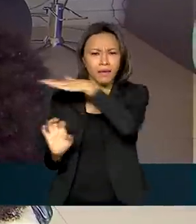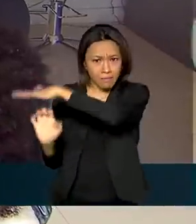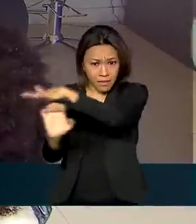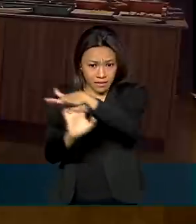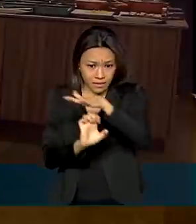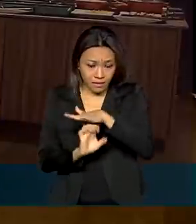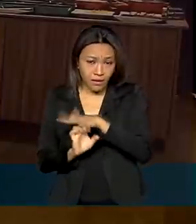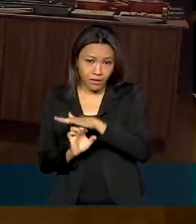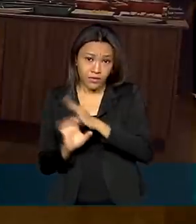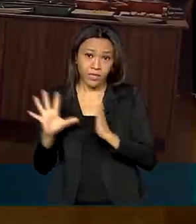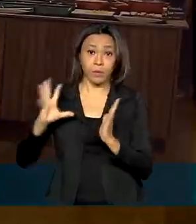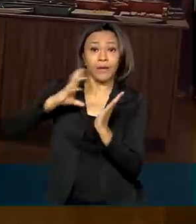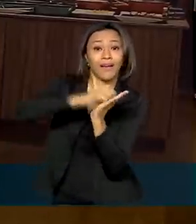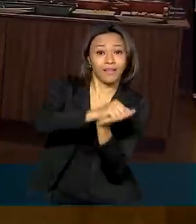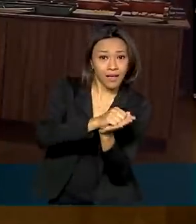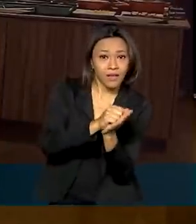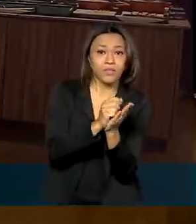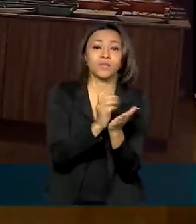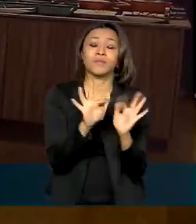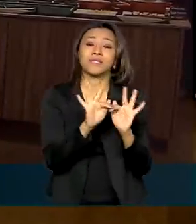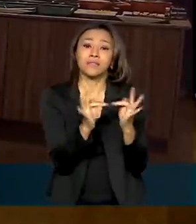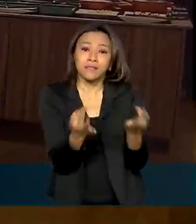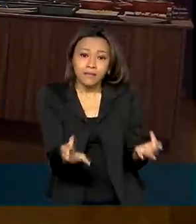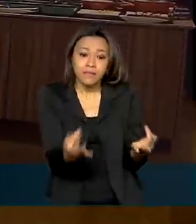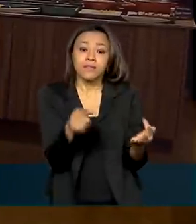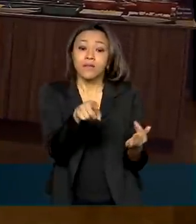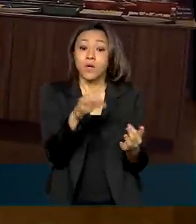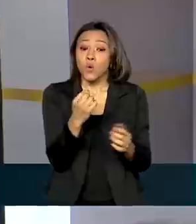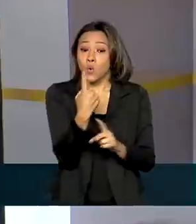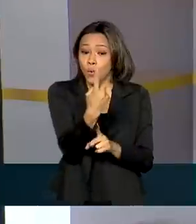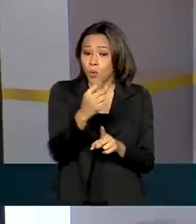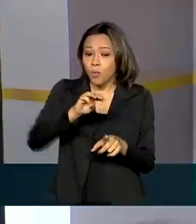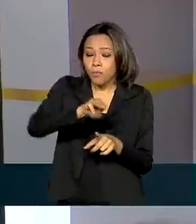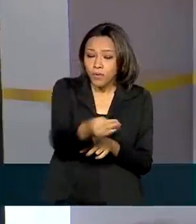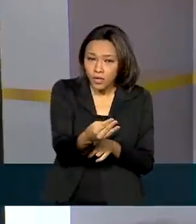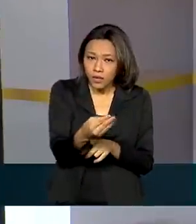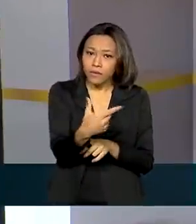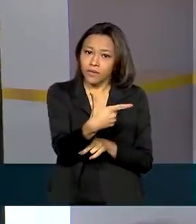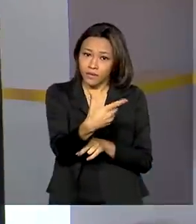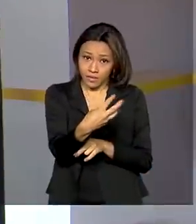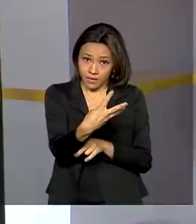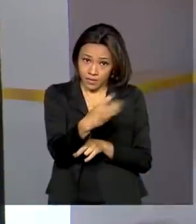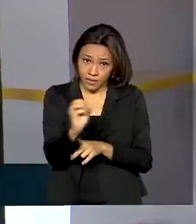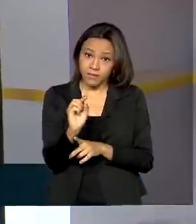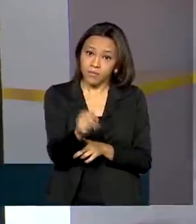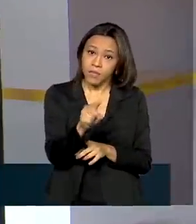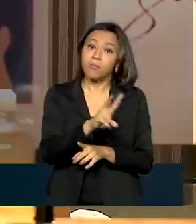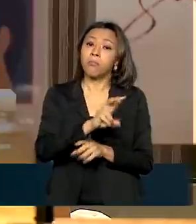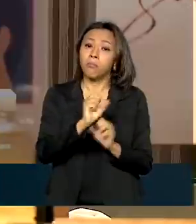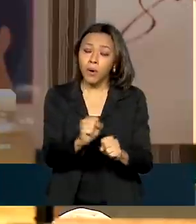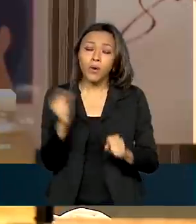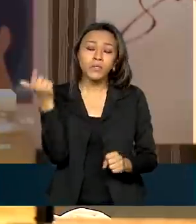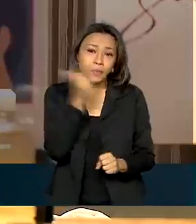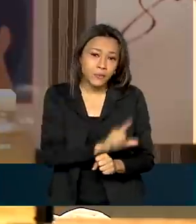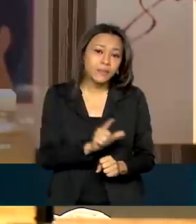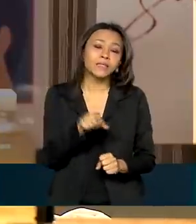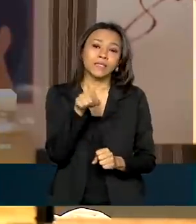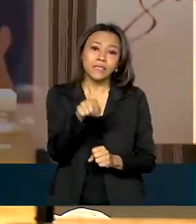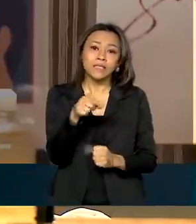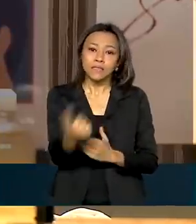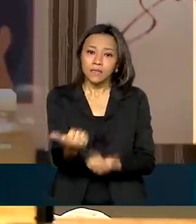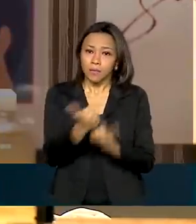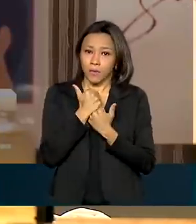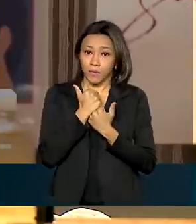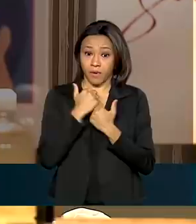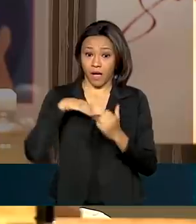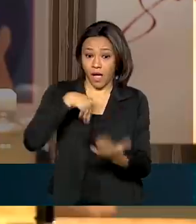Nacional. Neste caso, mais de 1 milhão e 300 mil empreendedores poderão ser beneficiados. Até o momento, foram